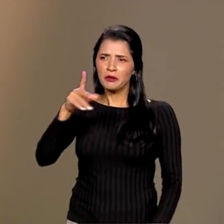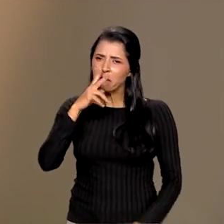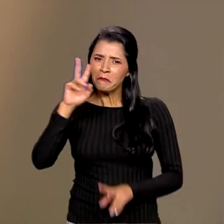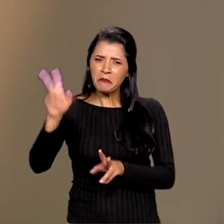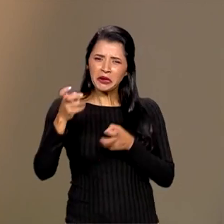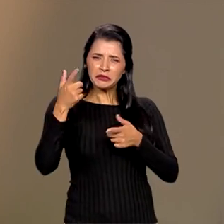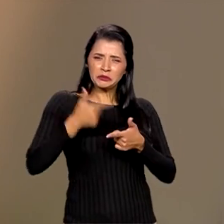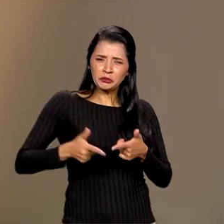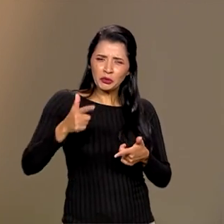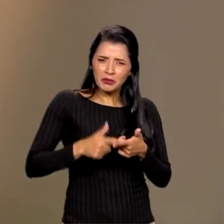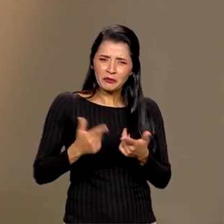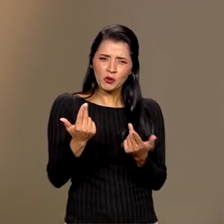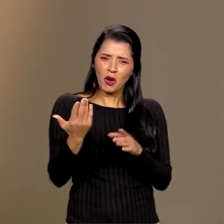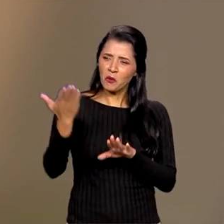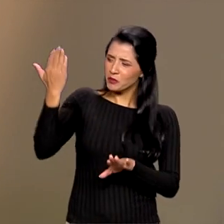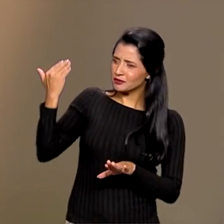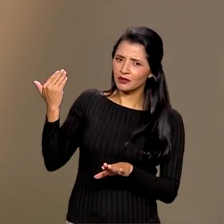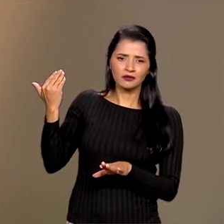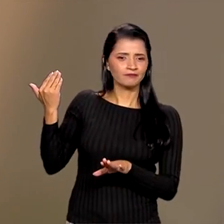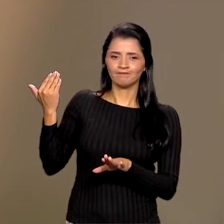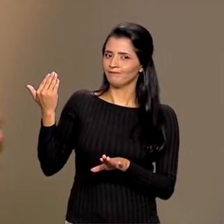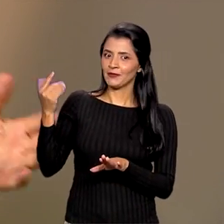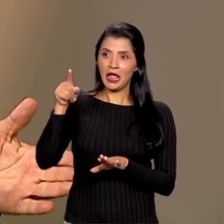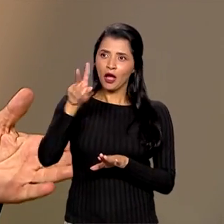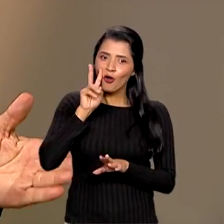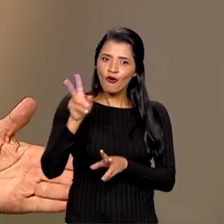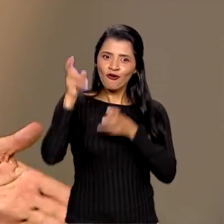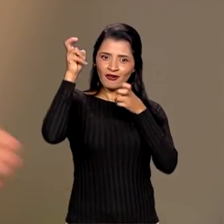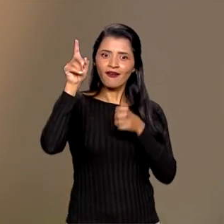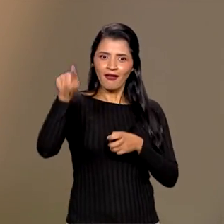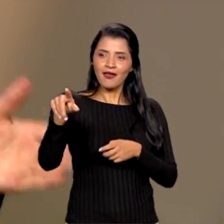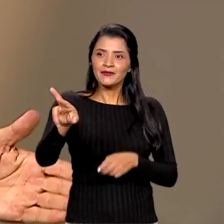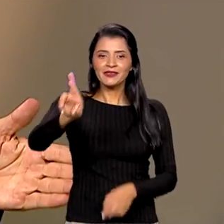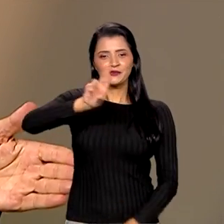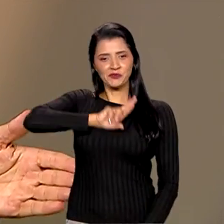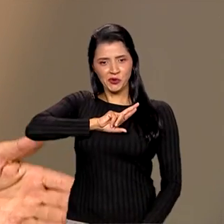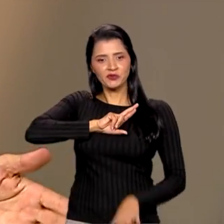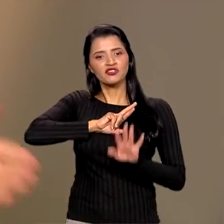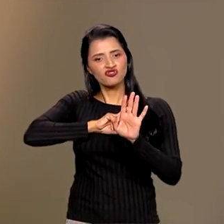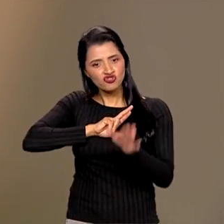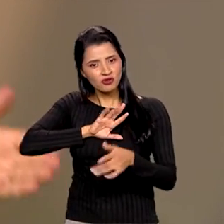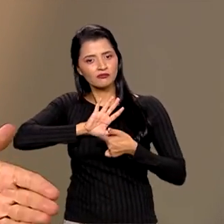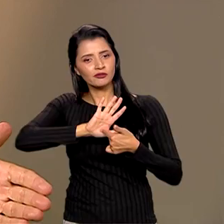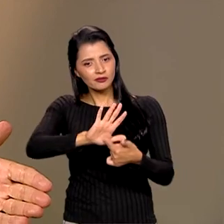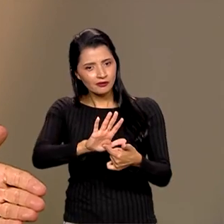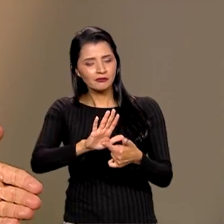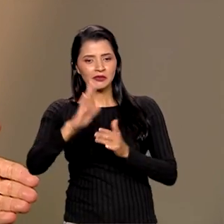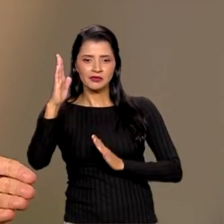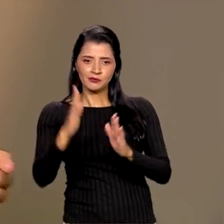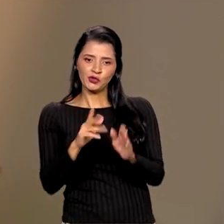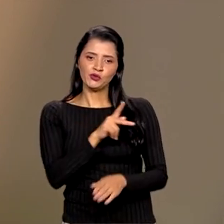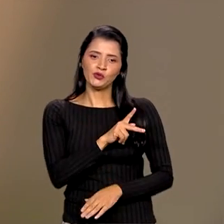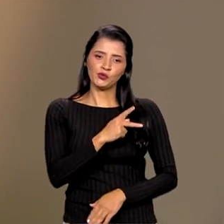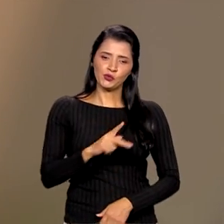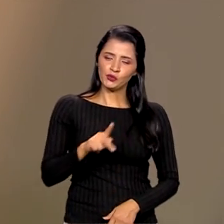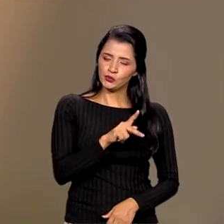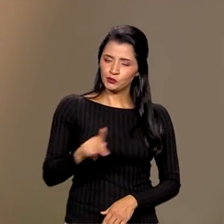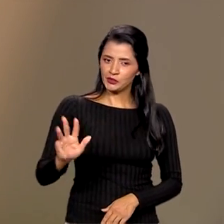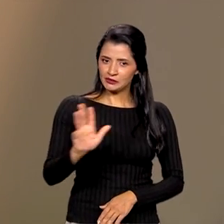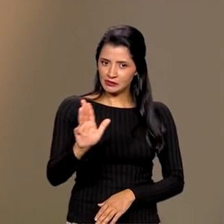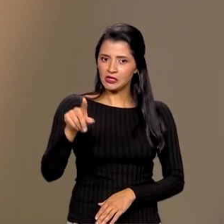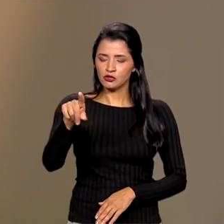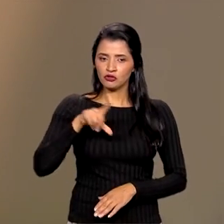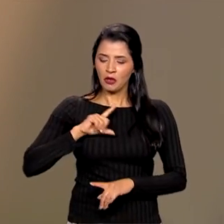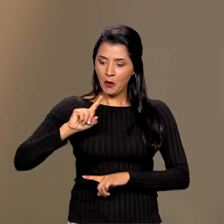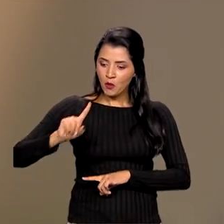como era lá atrás, a gente tem o Nordeste como a cara da solução, a gente já mostrou isso. Nesse período do governo Lula, o Nordeste cresceu mais do que o Brasil. E nós temos muitas